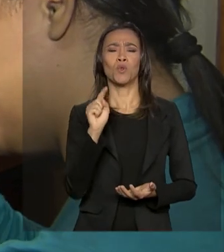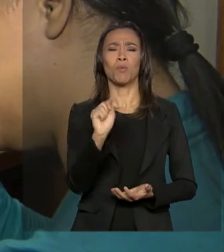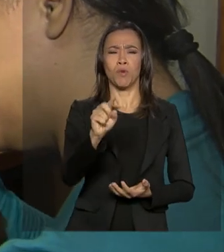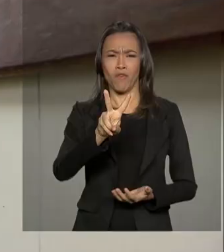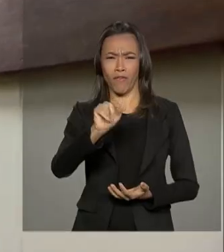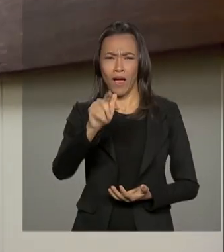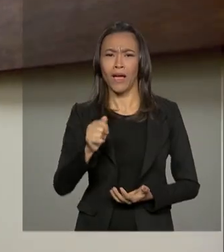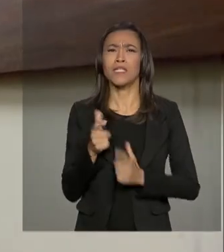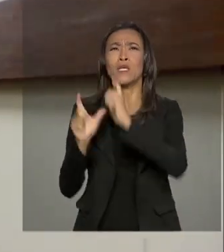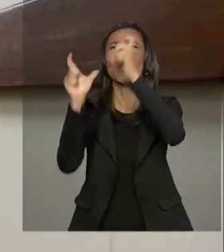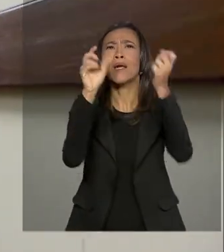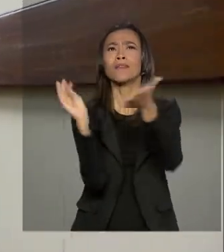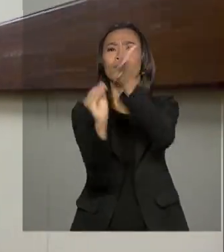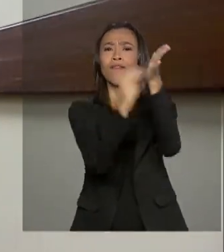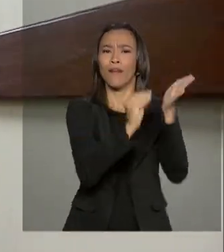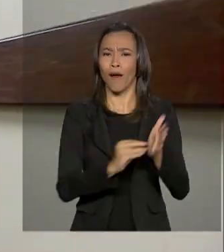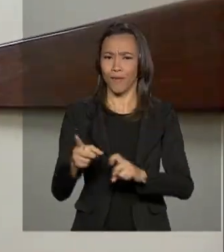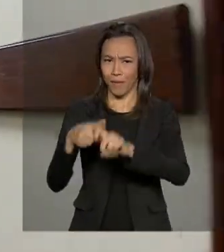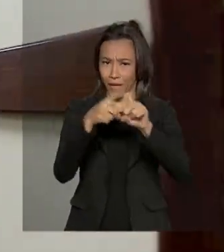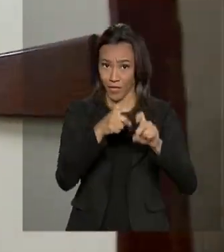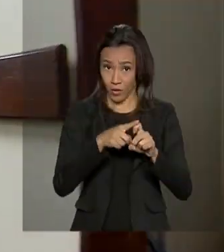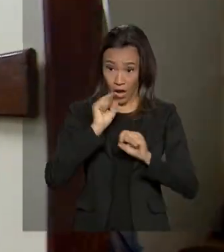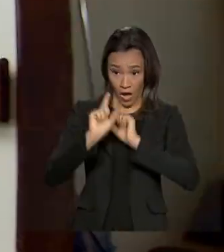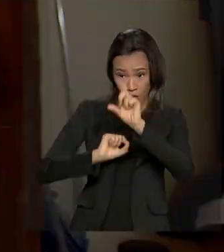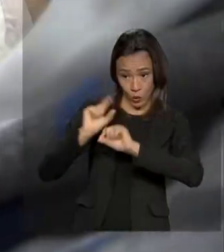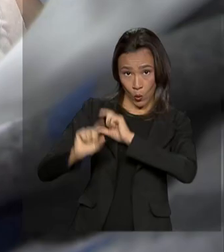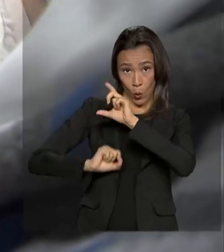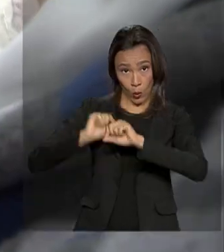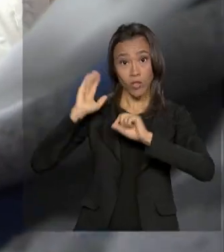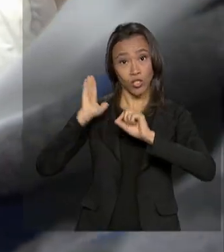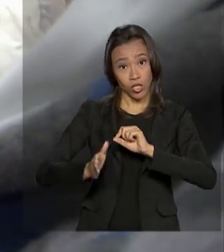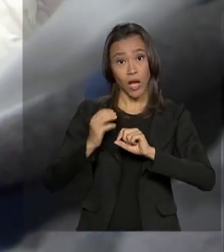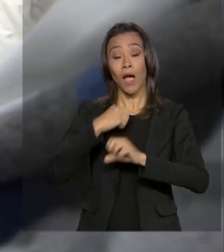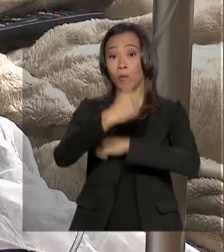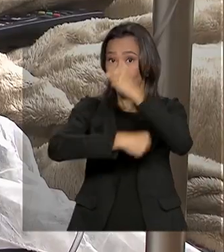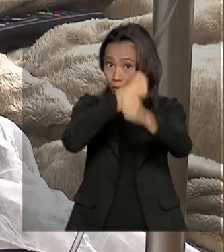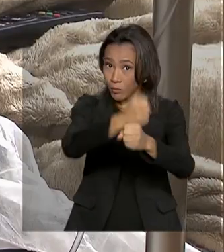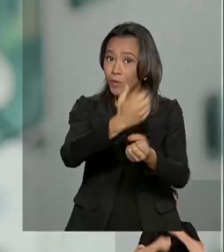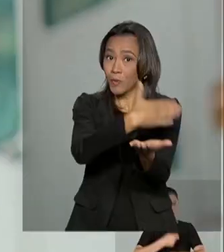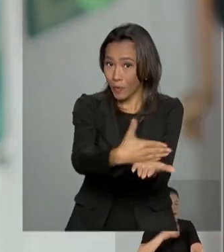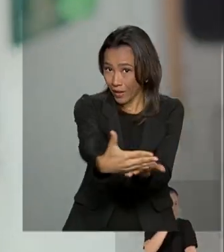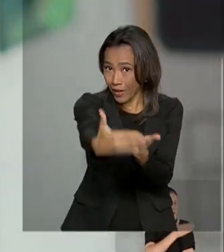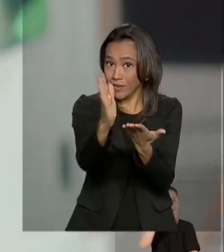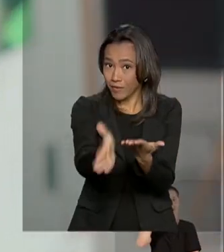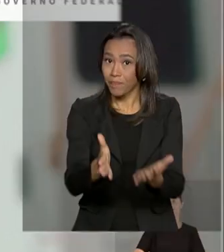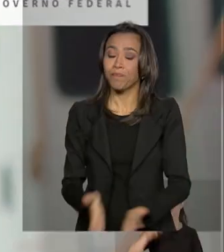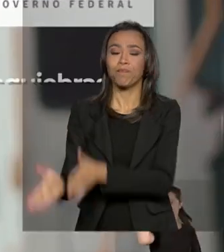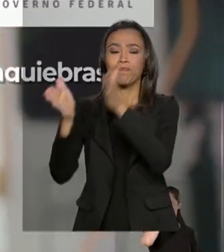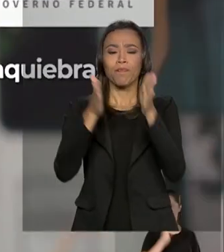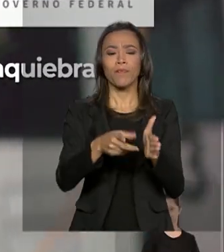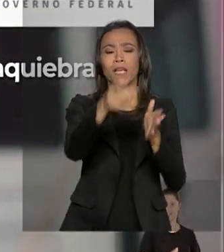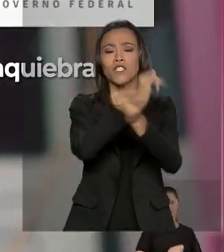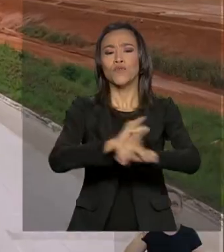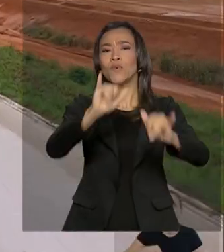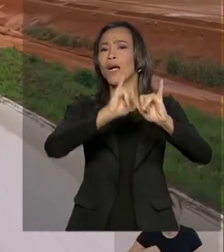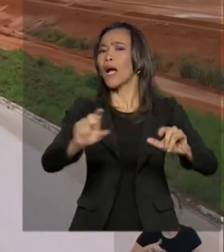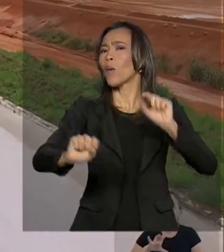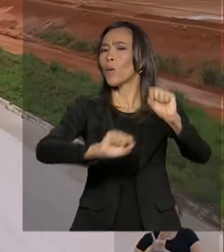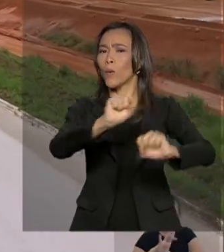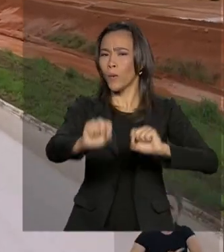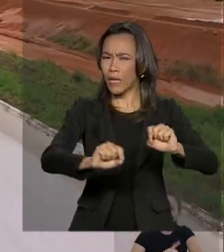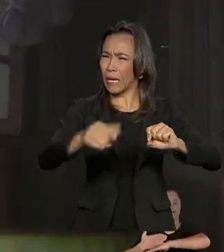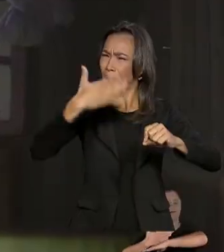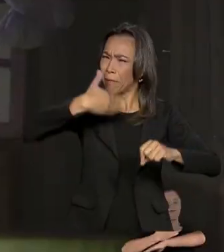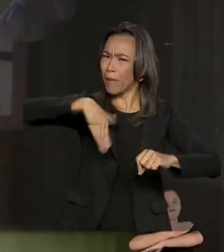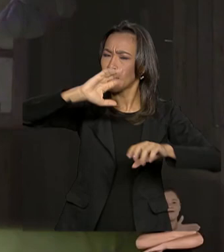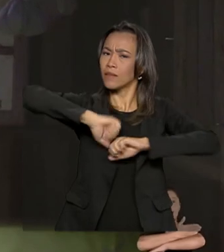maior carência de médicos. A seleção dos profissionais já começa no ano que vem. Lançada a campanha para divulgar e dar